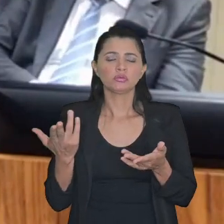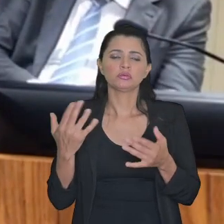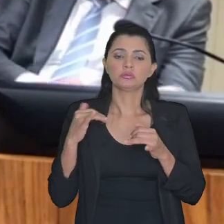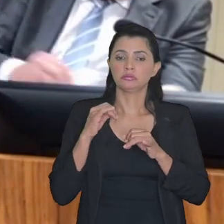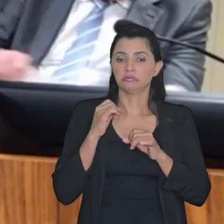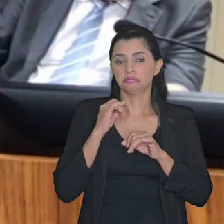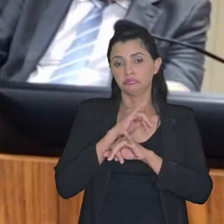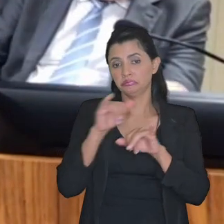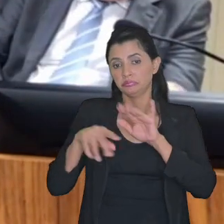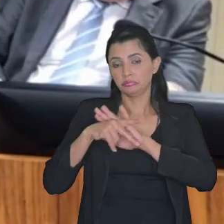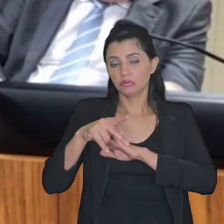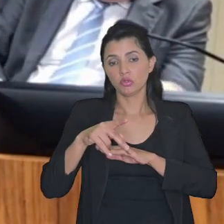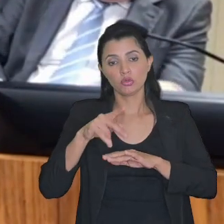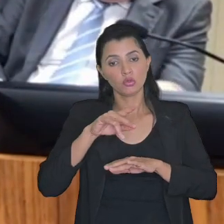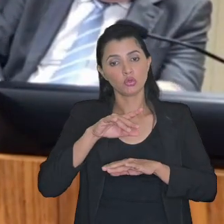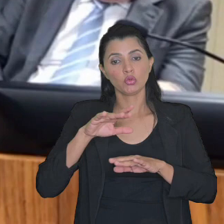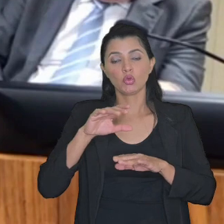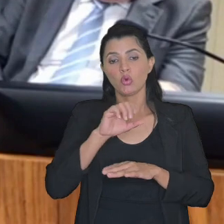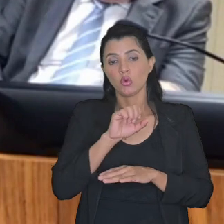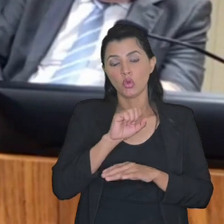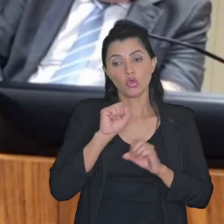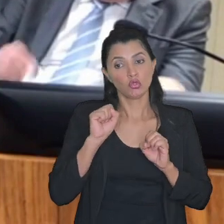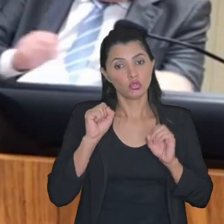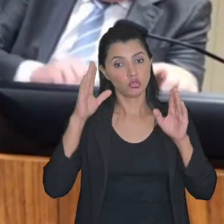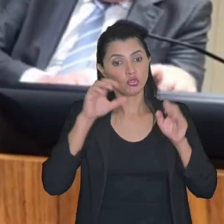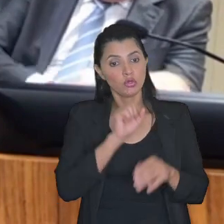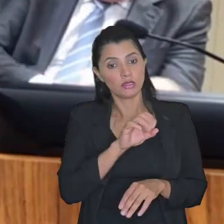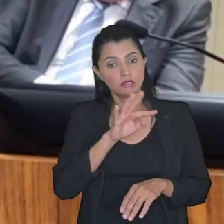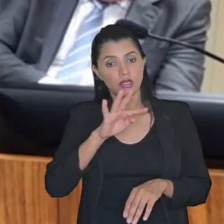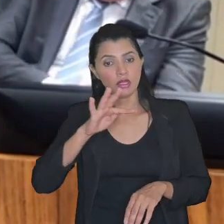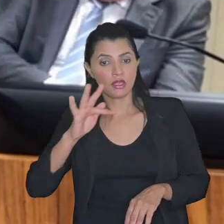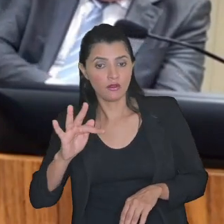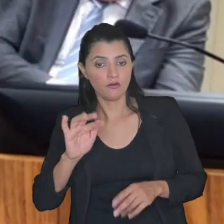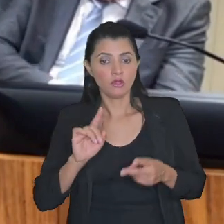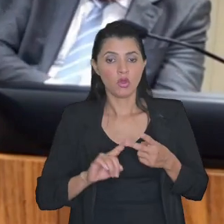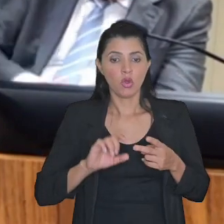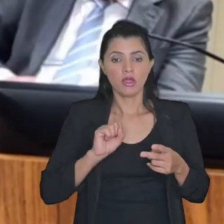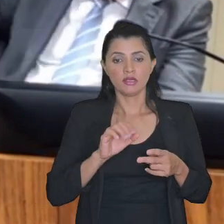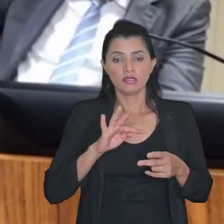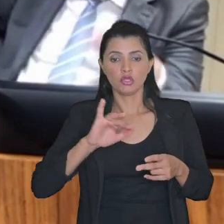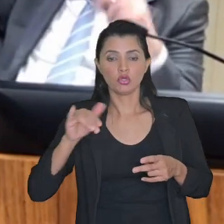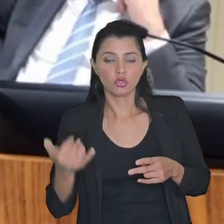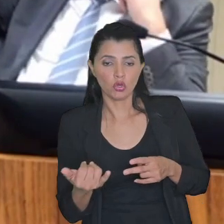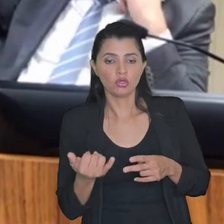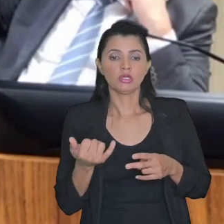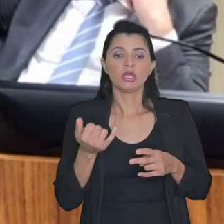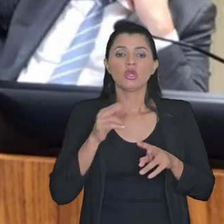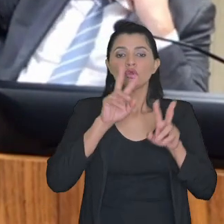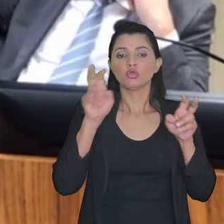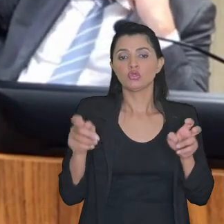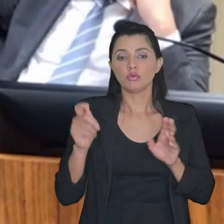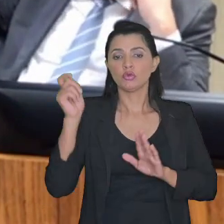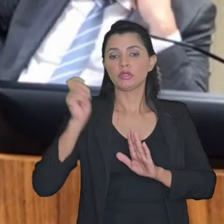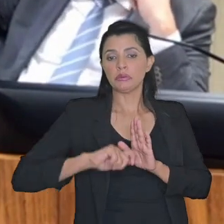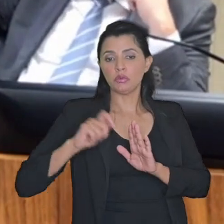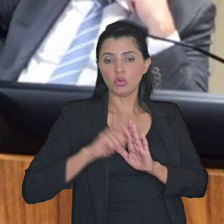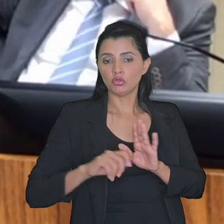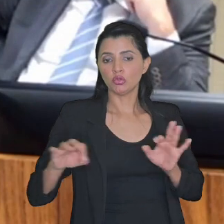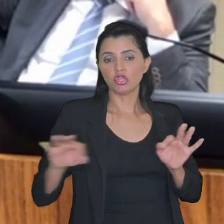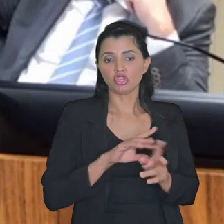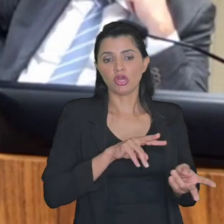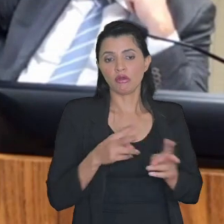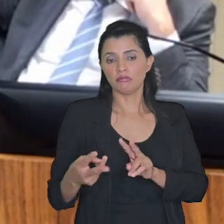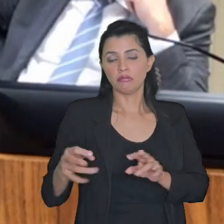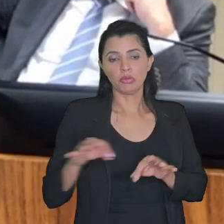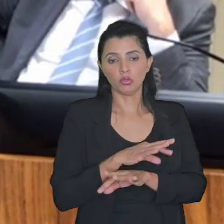superveniente do Supremo ou do STJ sobre a licitude ou ilicitude do tributo que já está transacionado eu